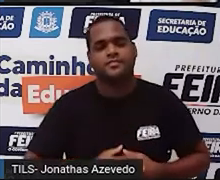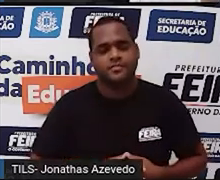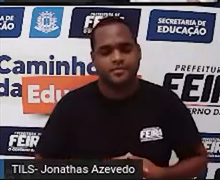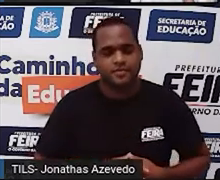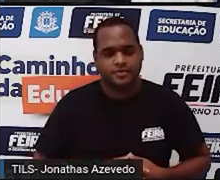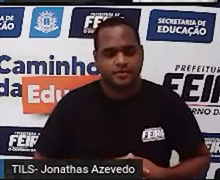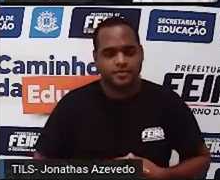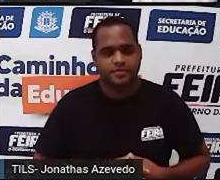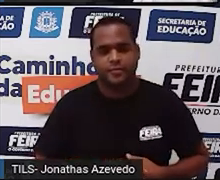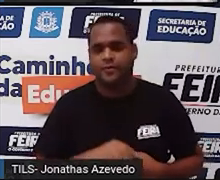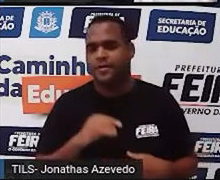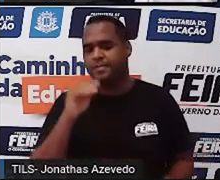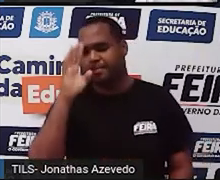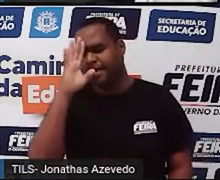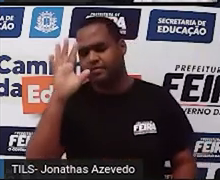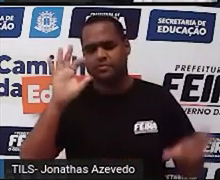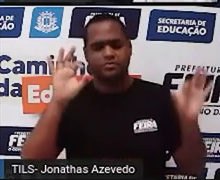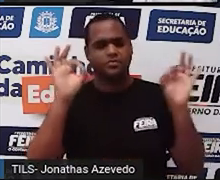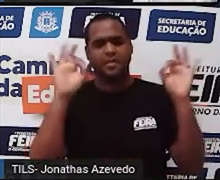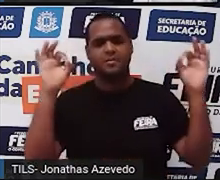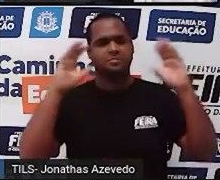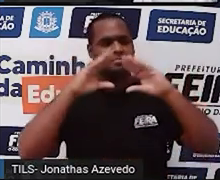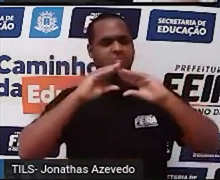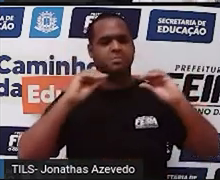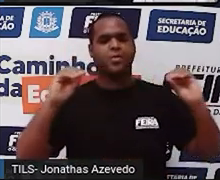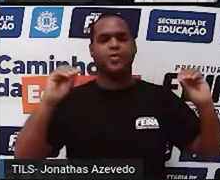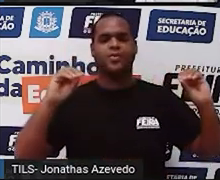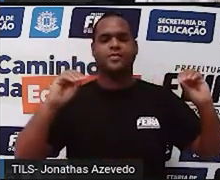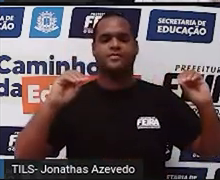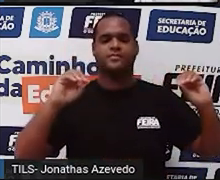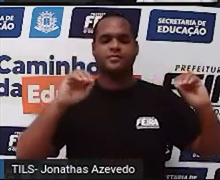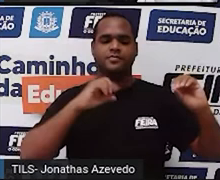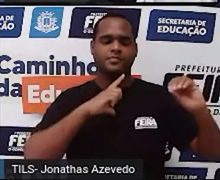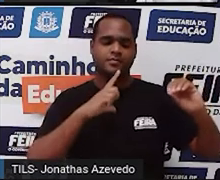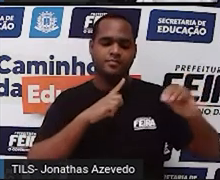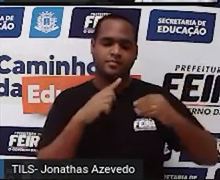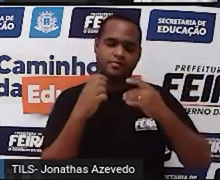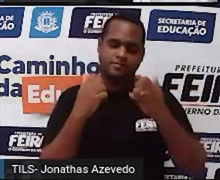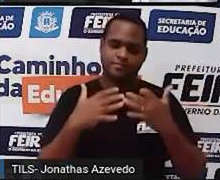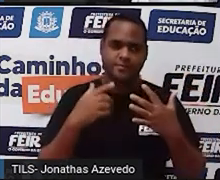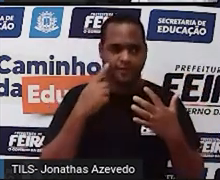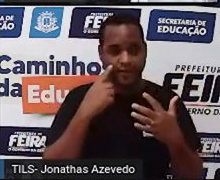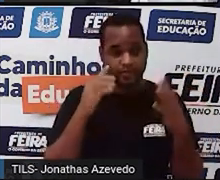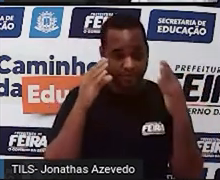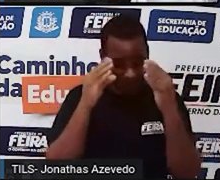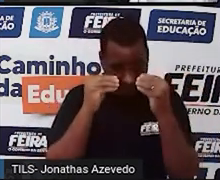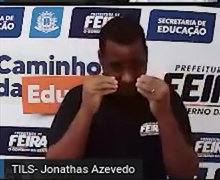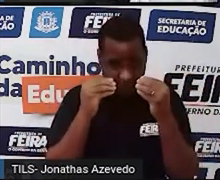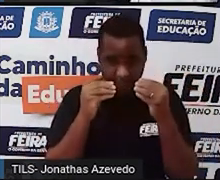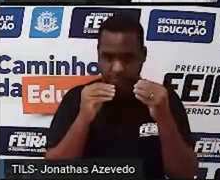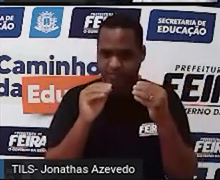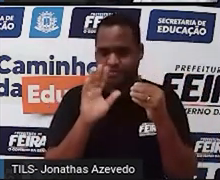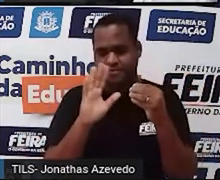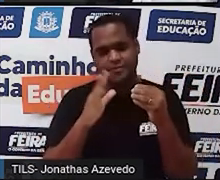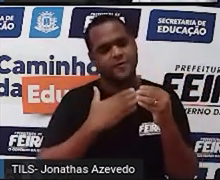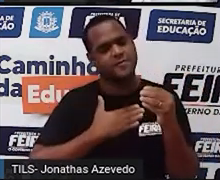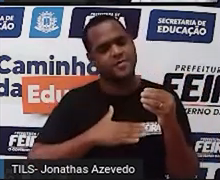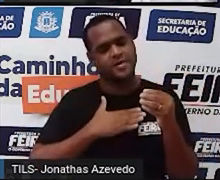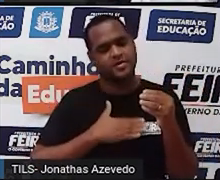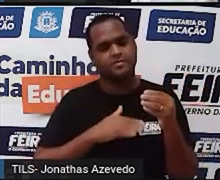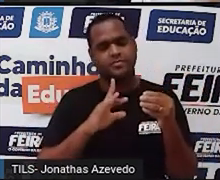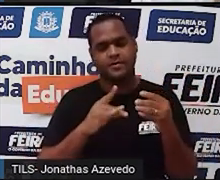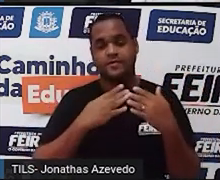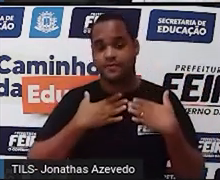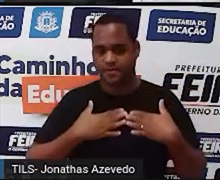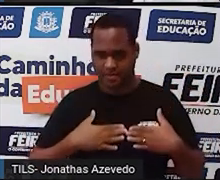não pensar em nada. Olha só. Você vai apenas, se você quiser até fechar os olhos para fazer isso, é bacana. Para quê? Para